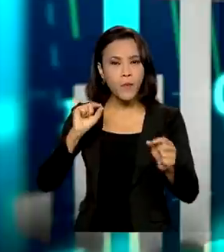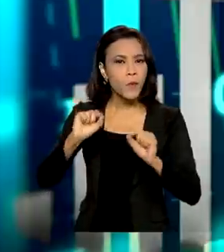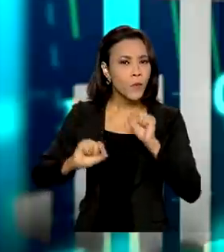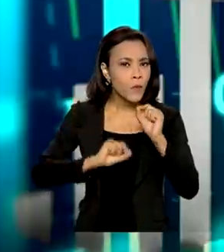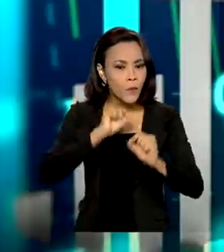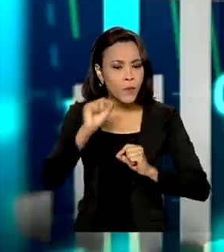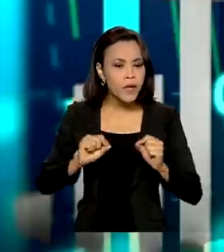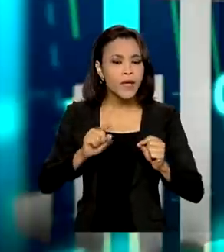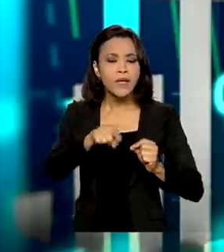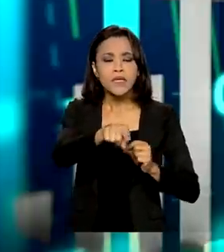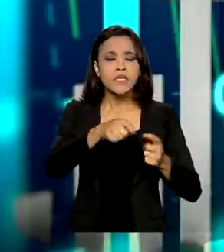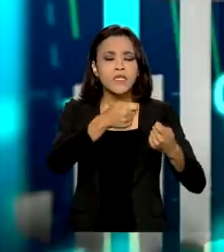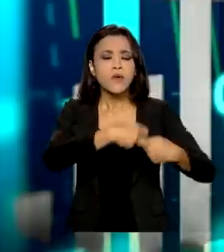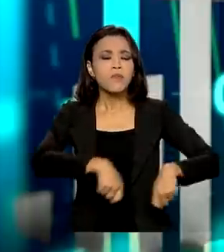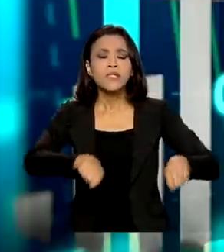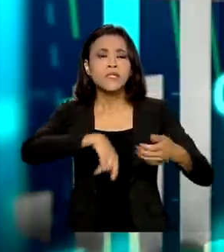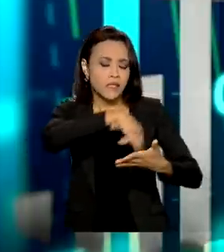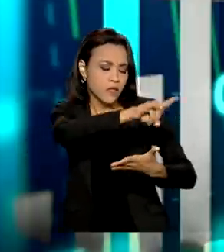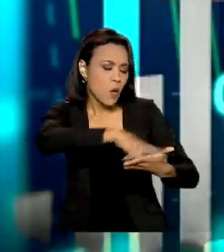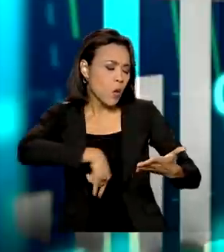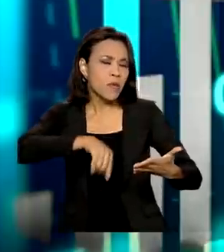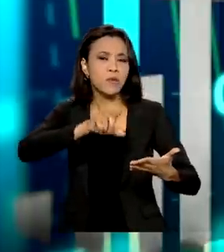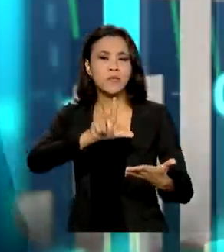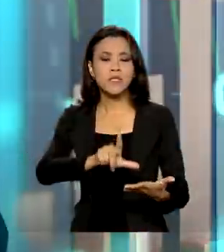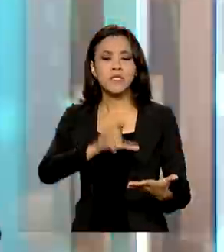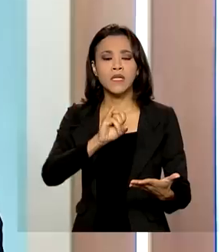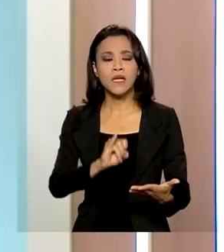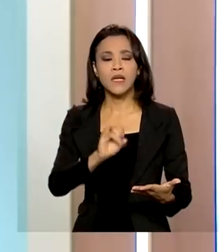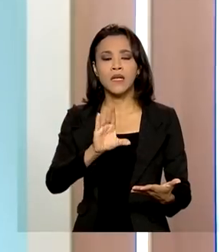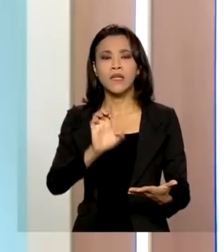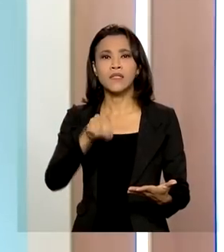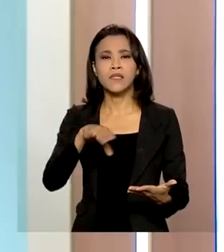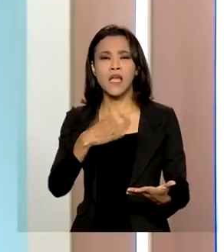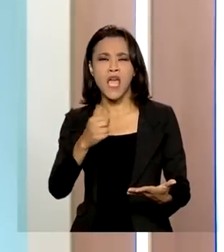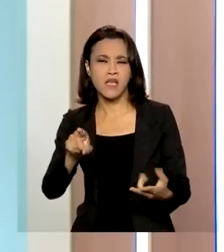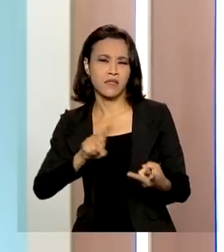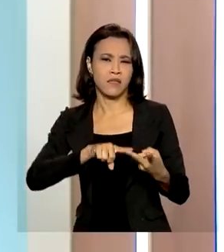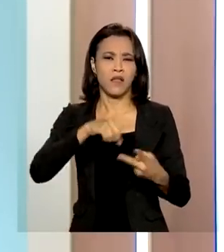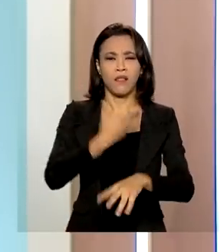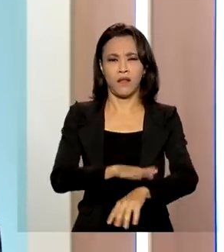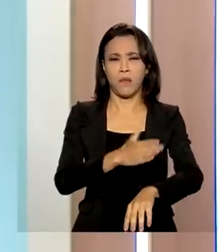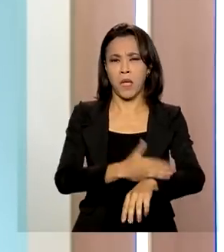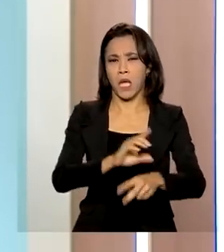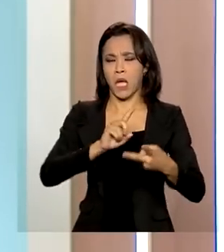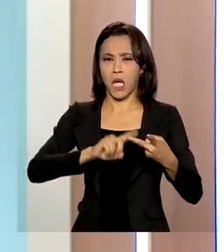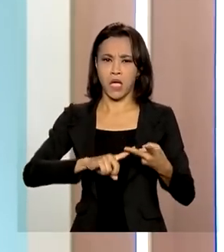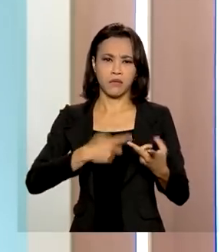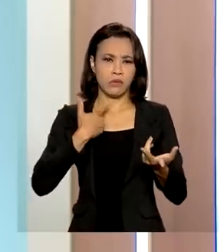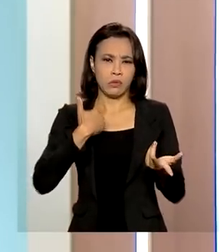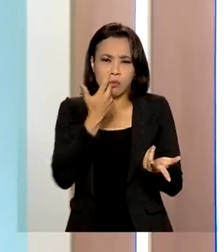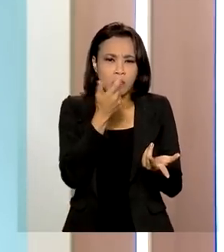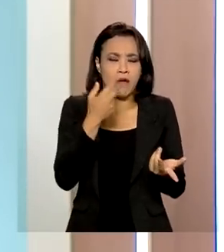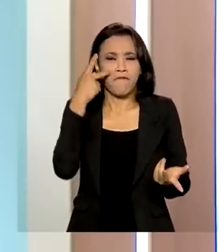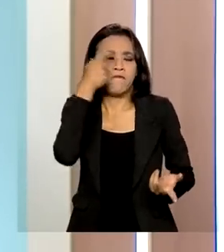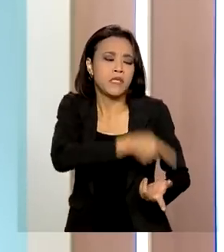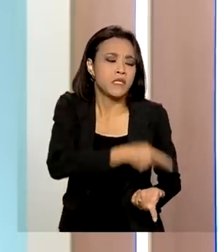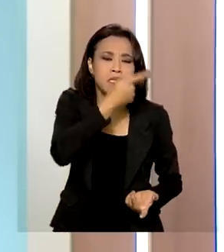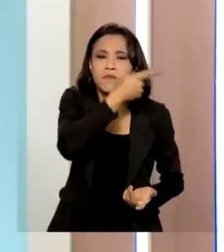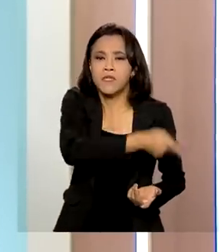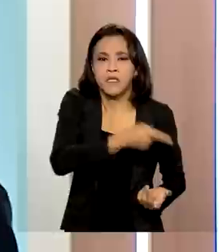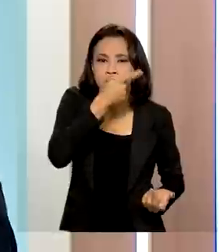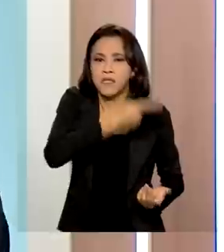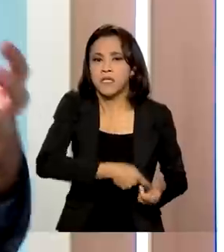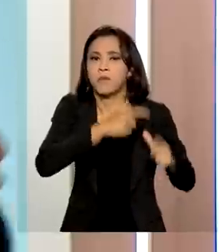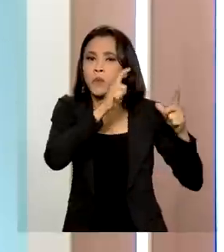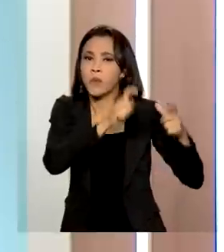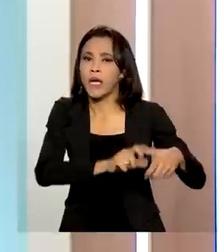dispensa de licenças e alvaraz para atividades de baixo risco, como consultoria, treinamento, onde não havia necessidade de visitas ao local para